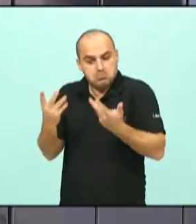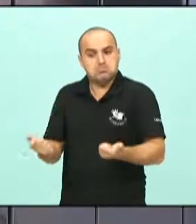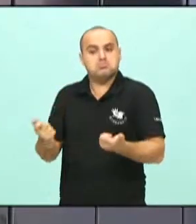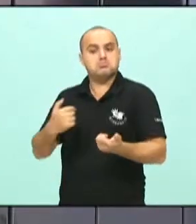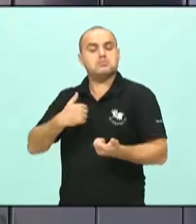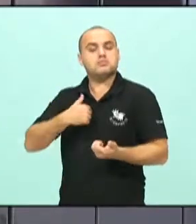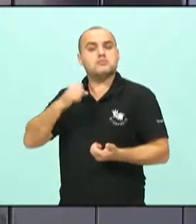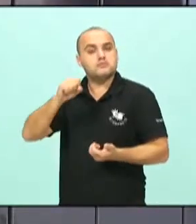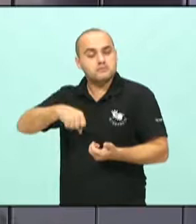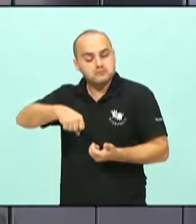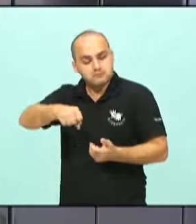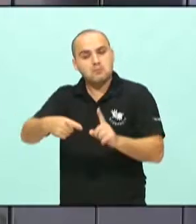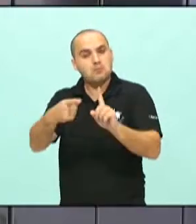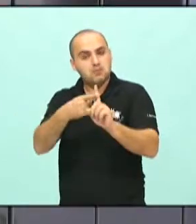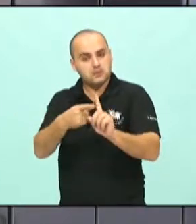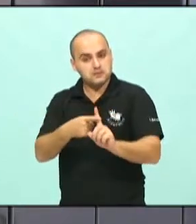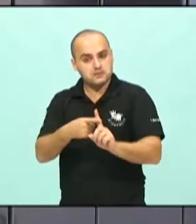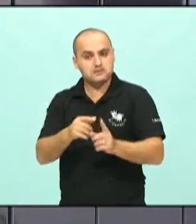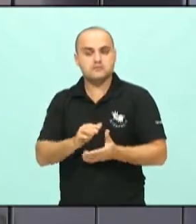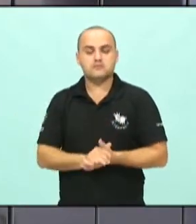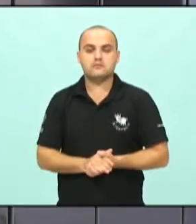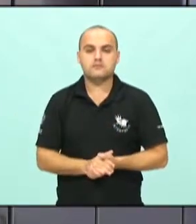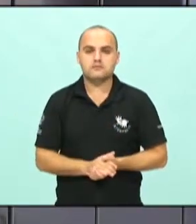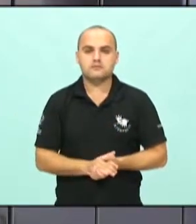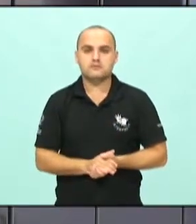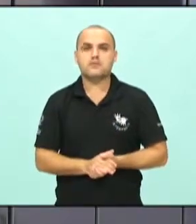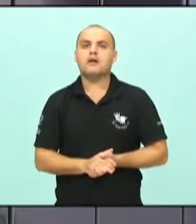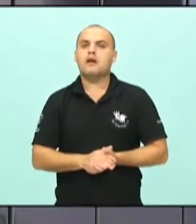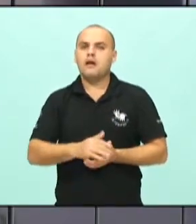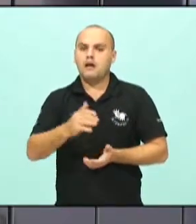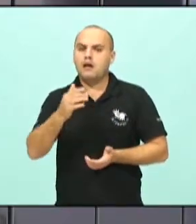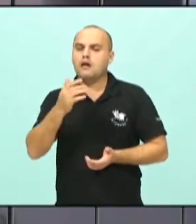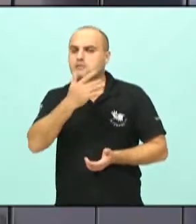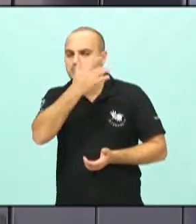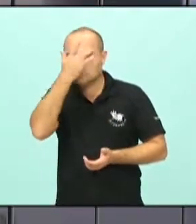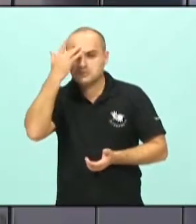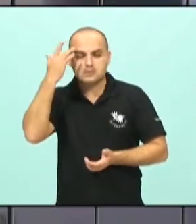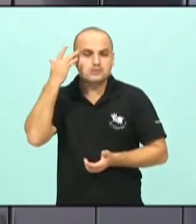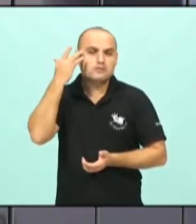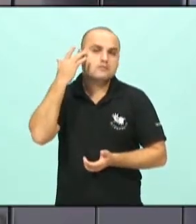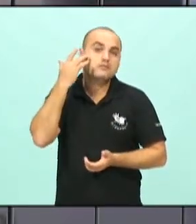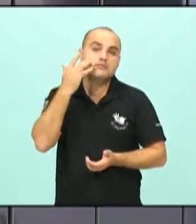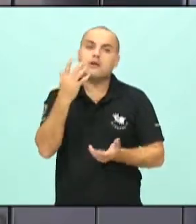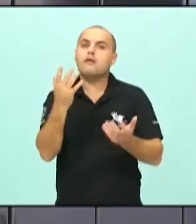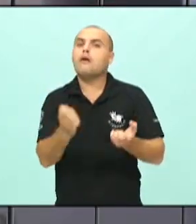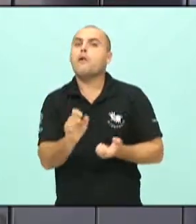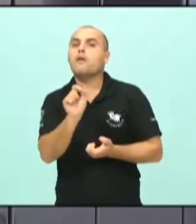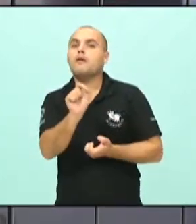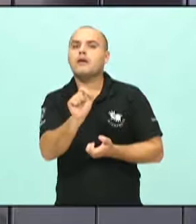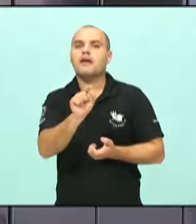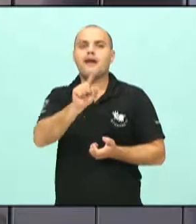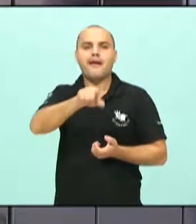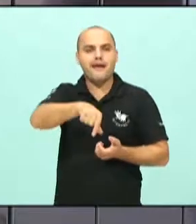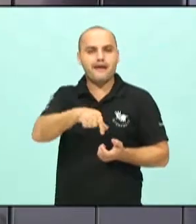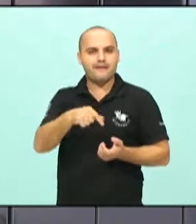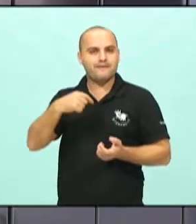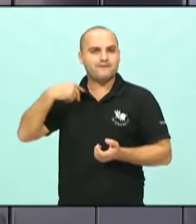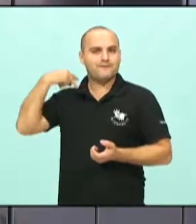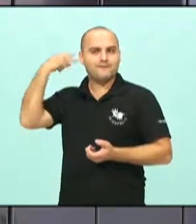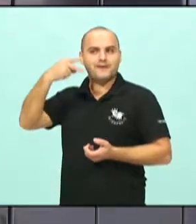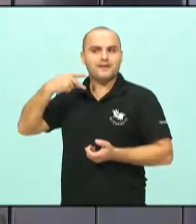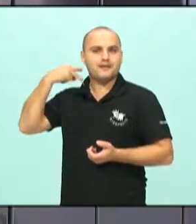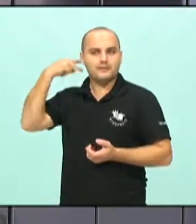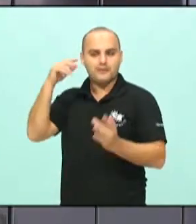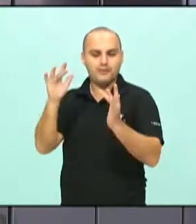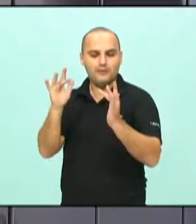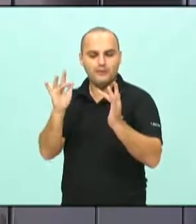bastante positiva. O que as pessoas, desculpa, o que as pessoas justamente querem é esse contato. É poder